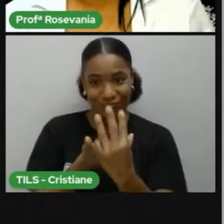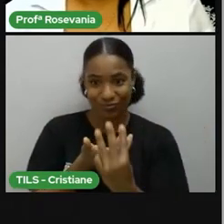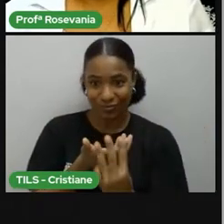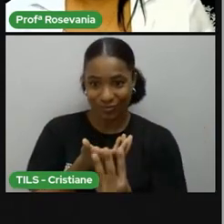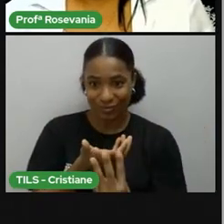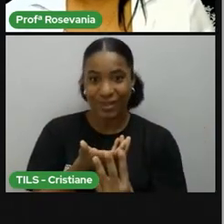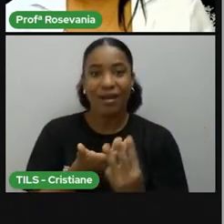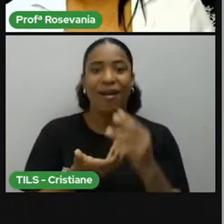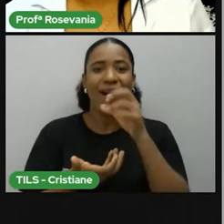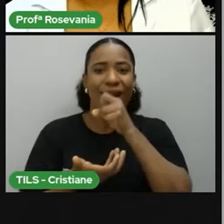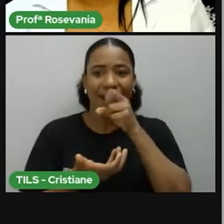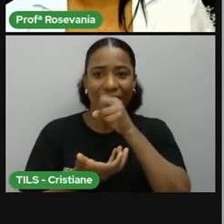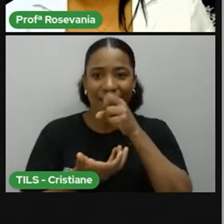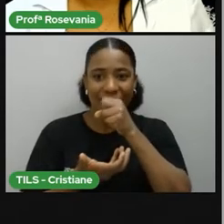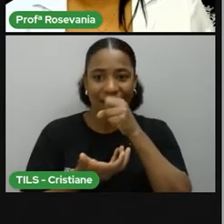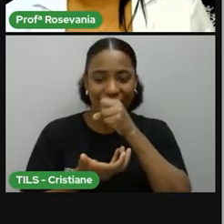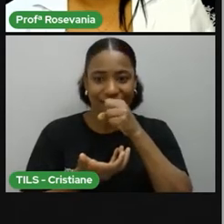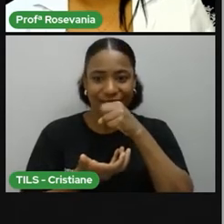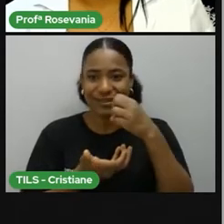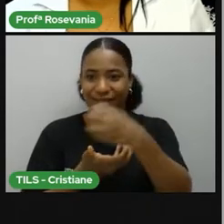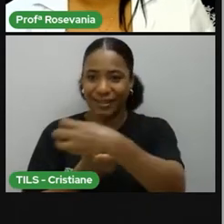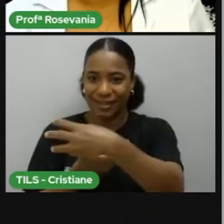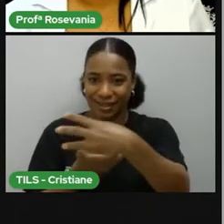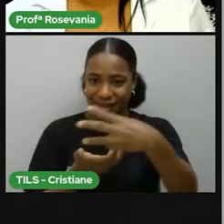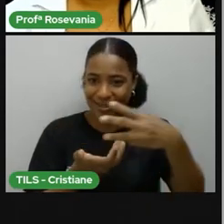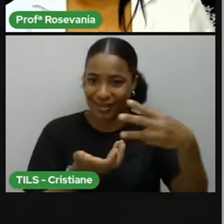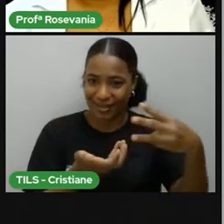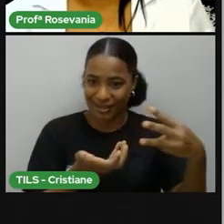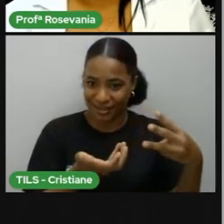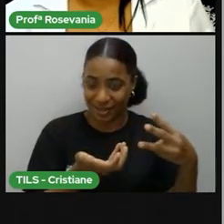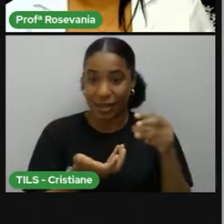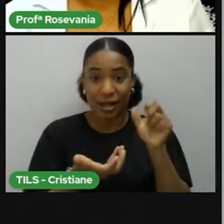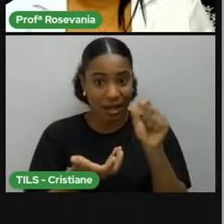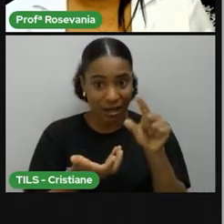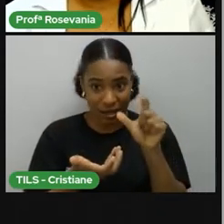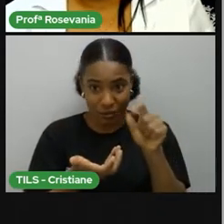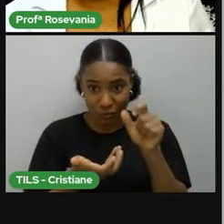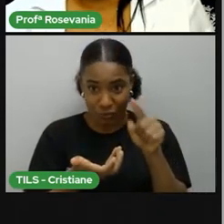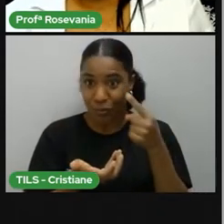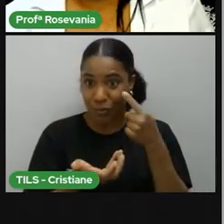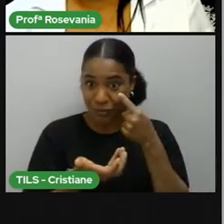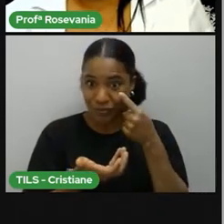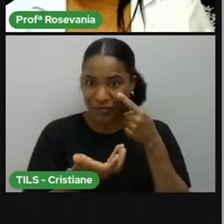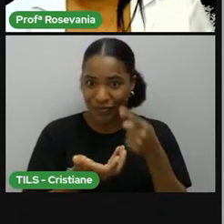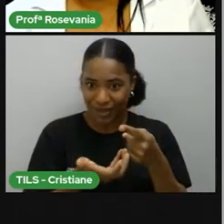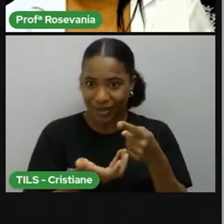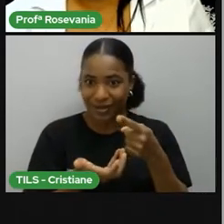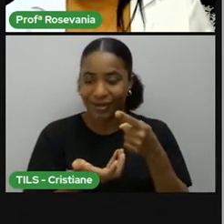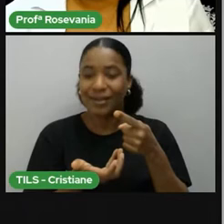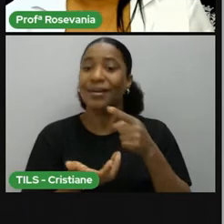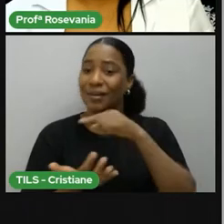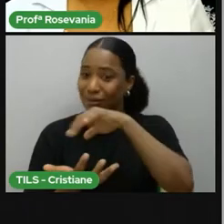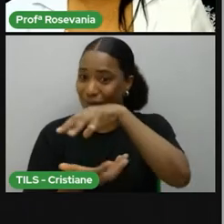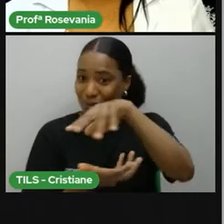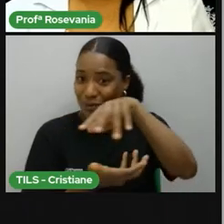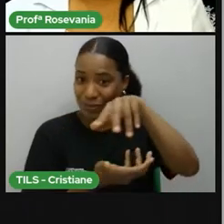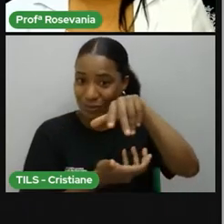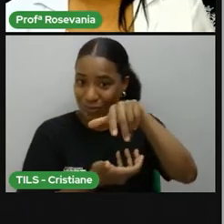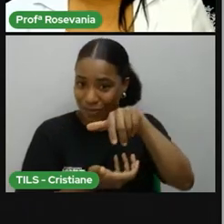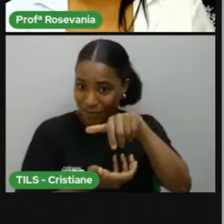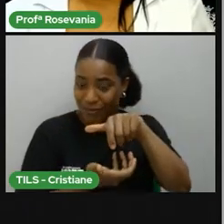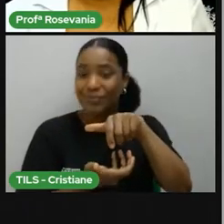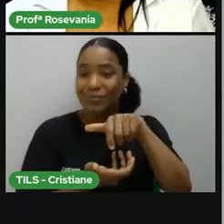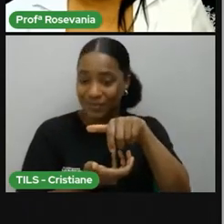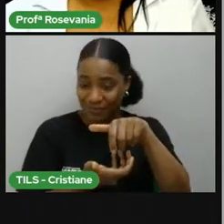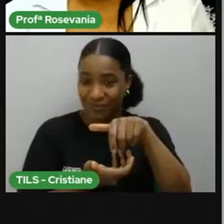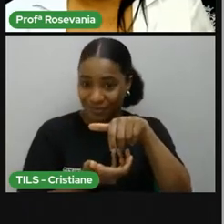laranja, e aqui no sentido horizontal, essas linhas azuis. Então, são essas linhas aqui que nós estamos observando, né, que